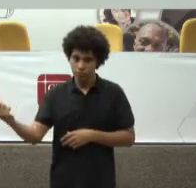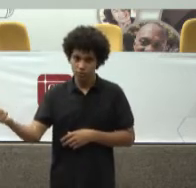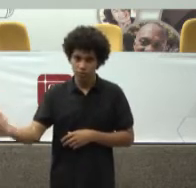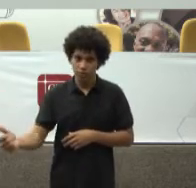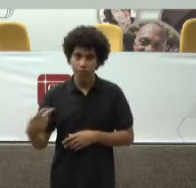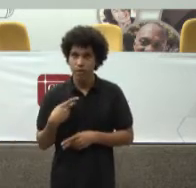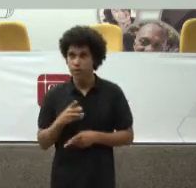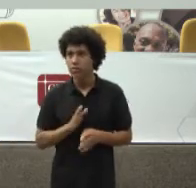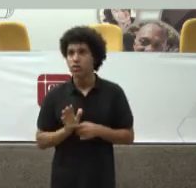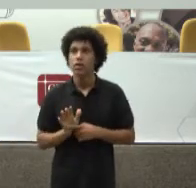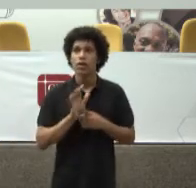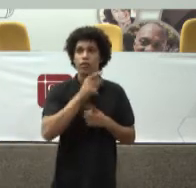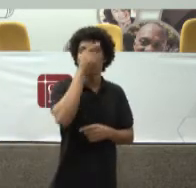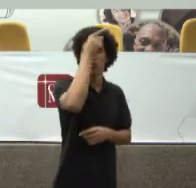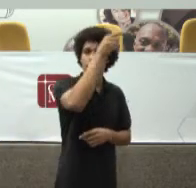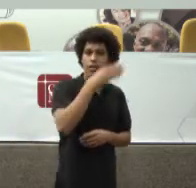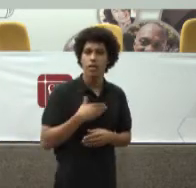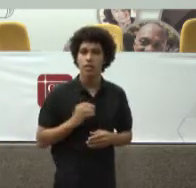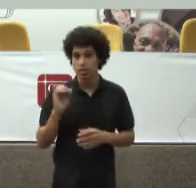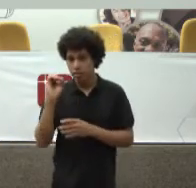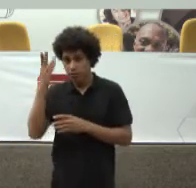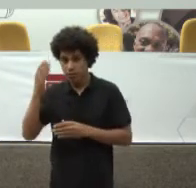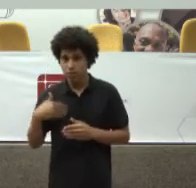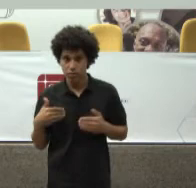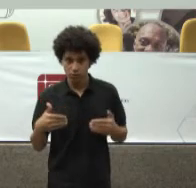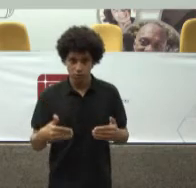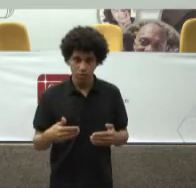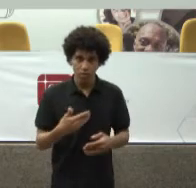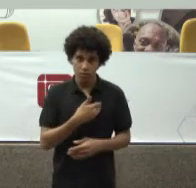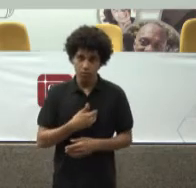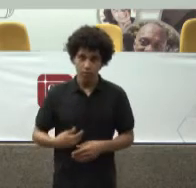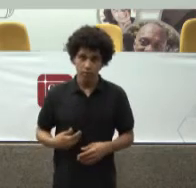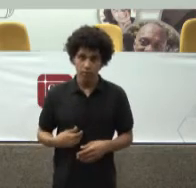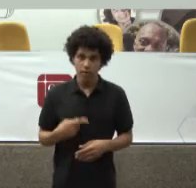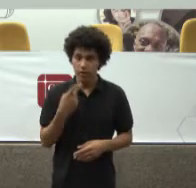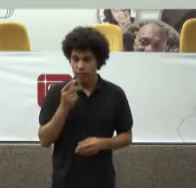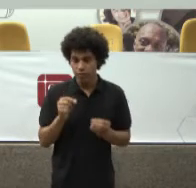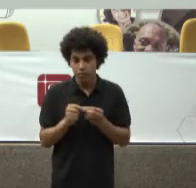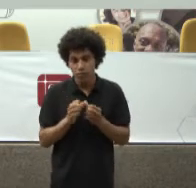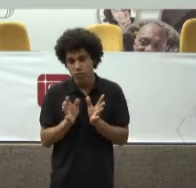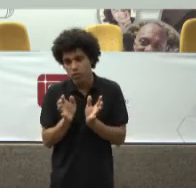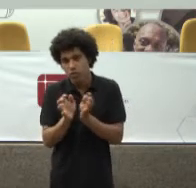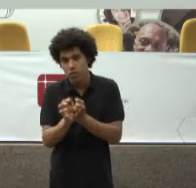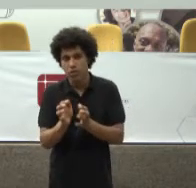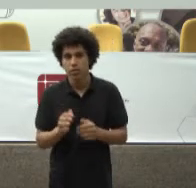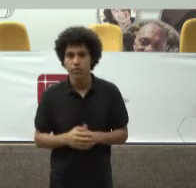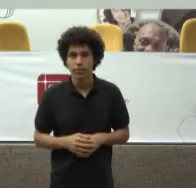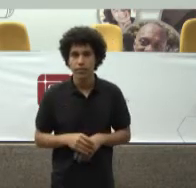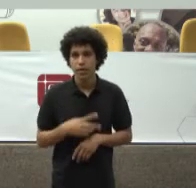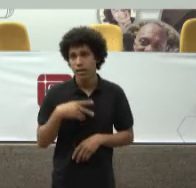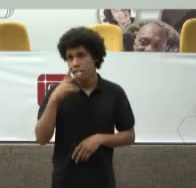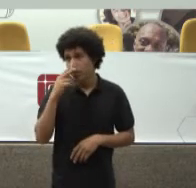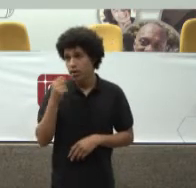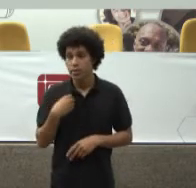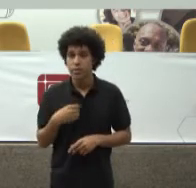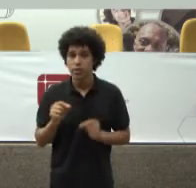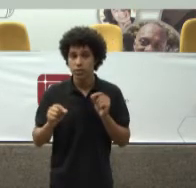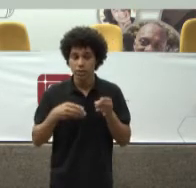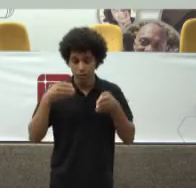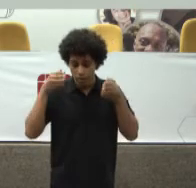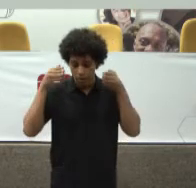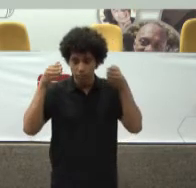instauramos Uma questão coletiva Me parece que essa É a nossa Atuação central